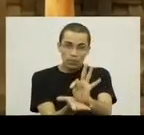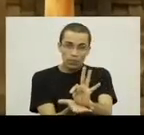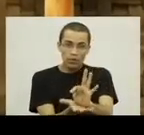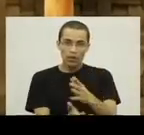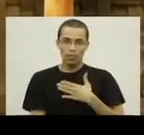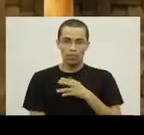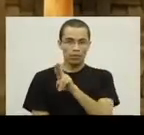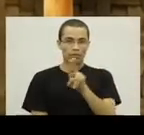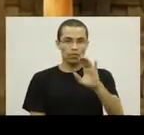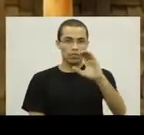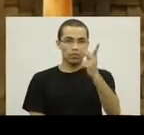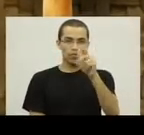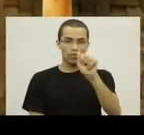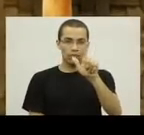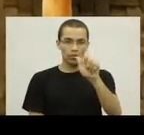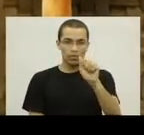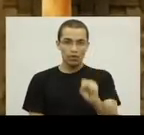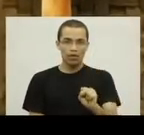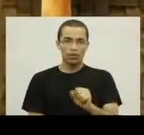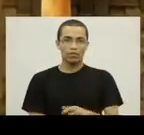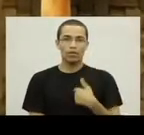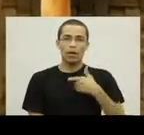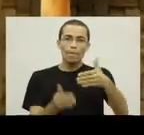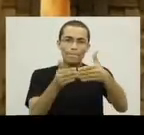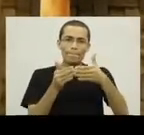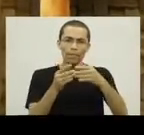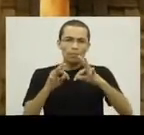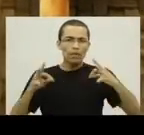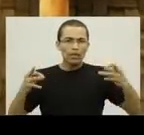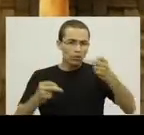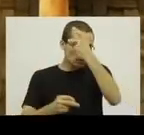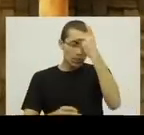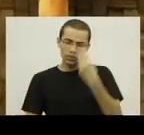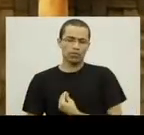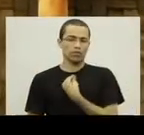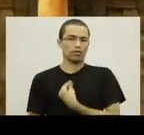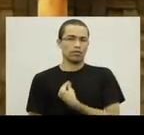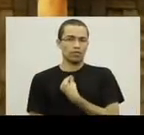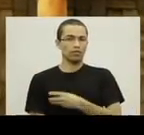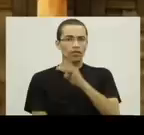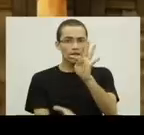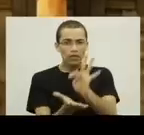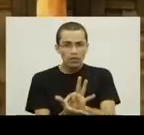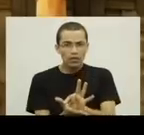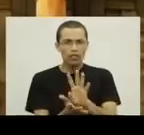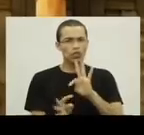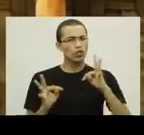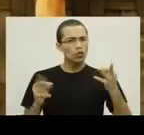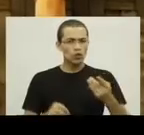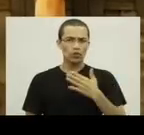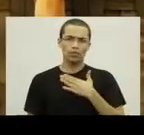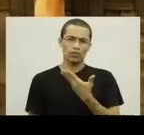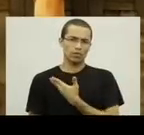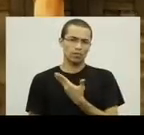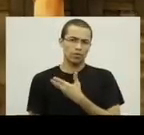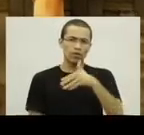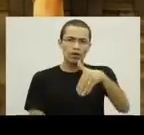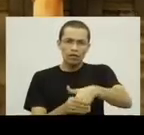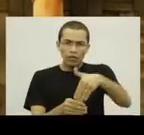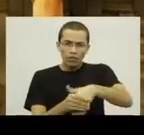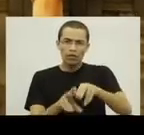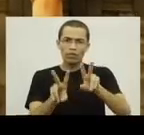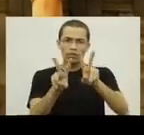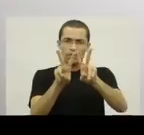eu sou Chagas, aqui de Marcolândia. E peço a todos daí de Terezina, todos os meus amigos, que voltem